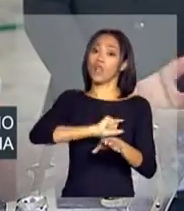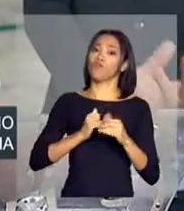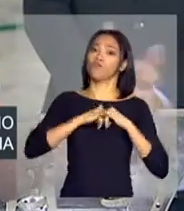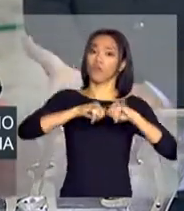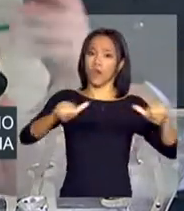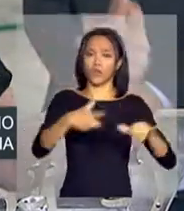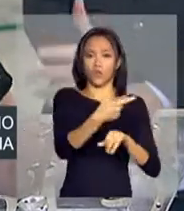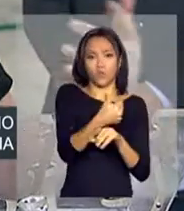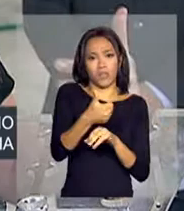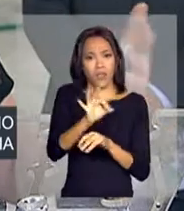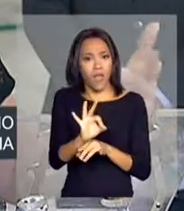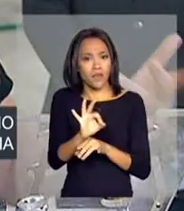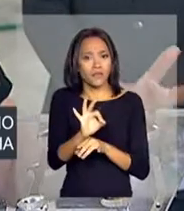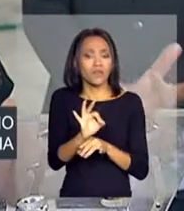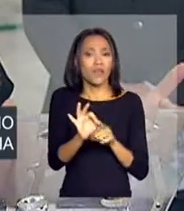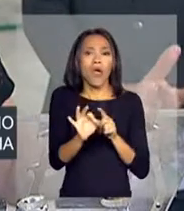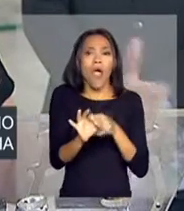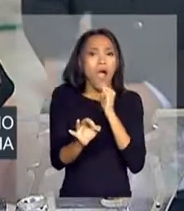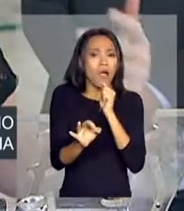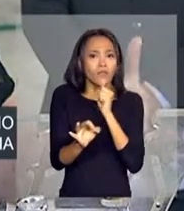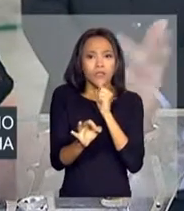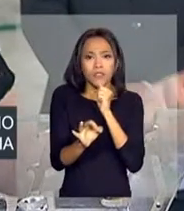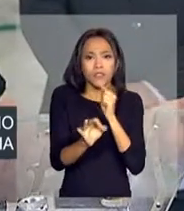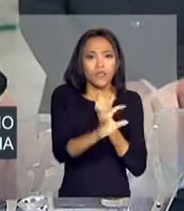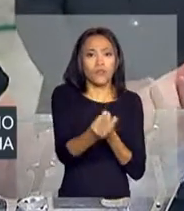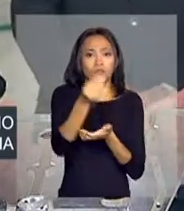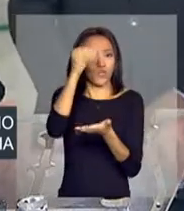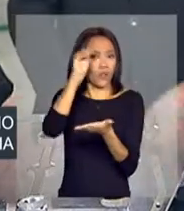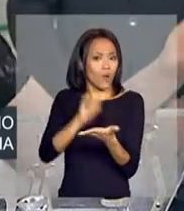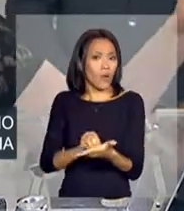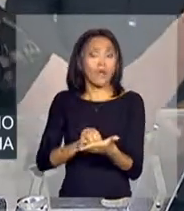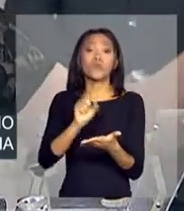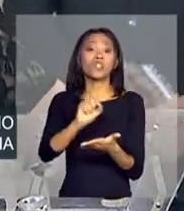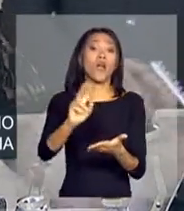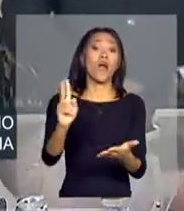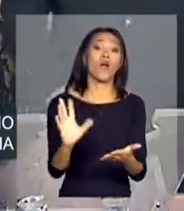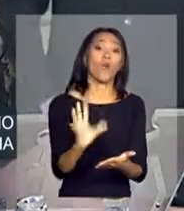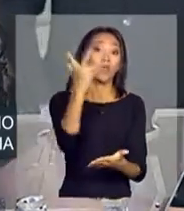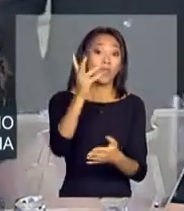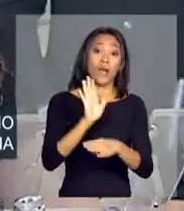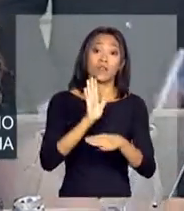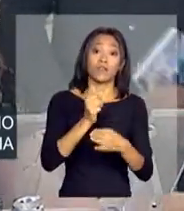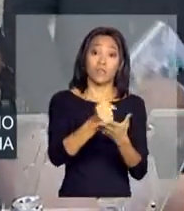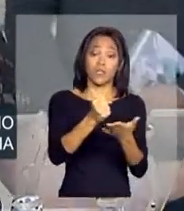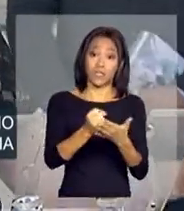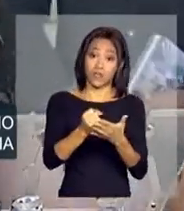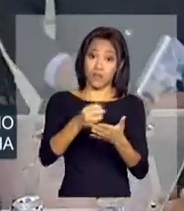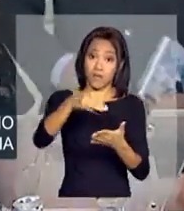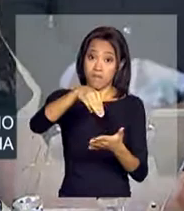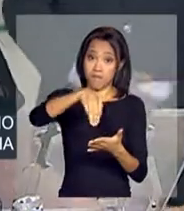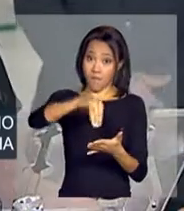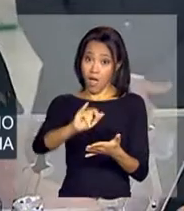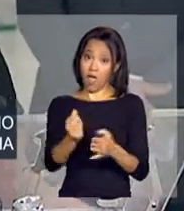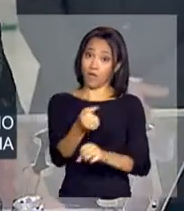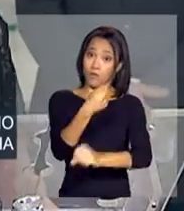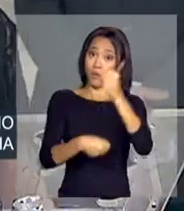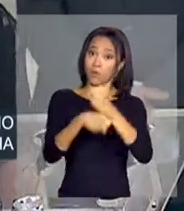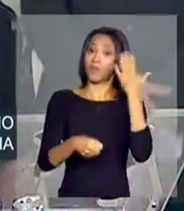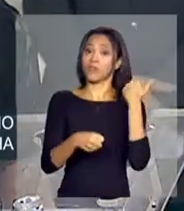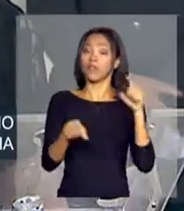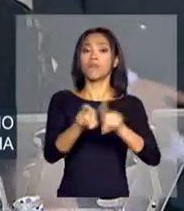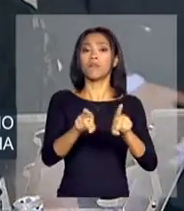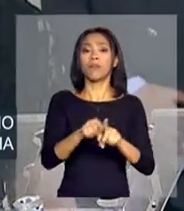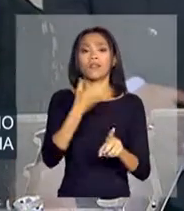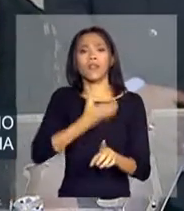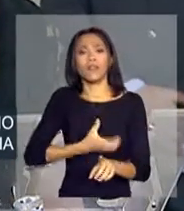são dados de 2010, ela ainda não tinha incorporado os efeitos do Brasil Carinhoso, que operaram em maio do ano passado e em dezembro.